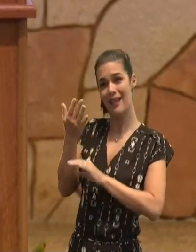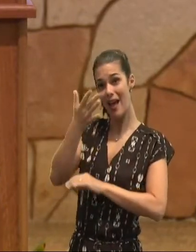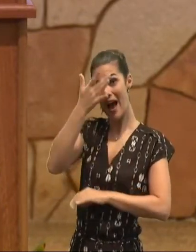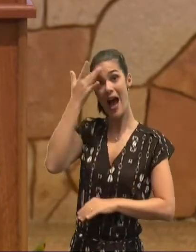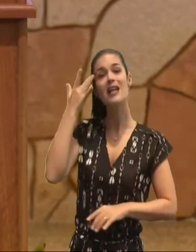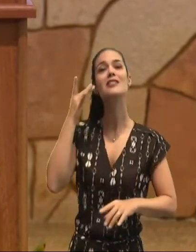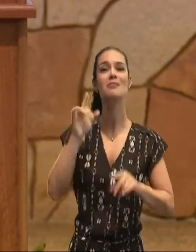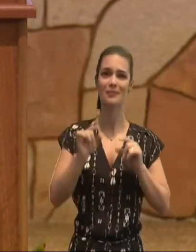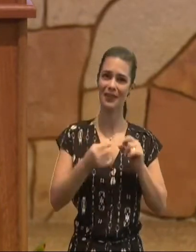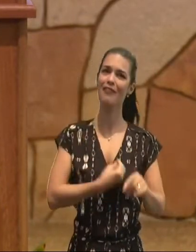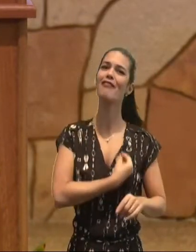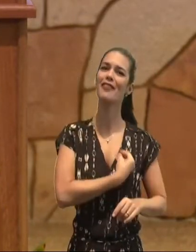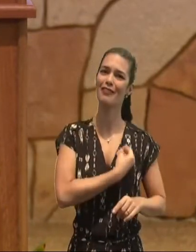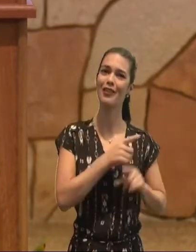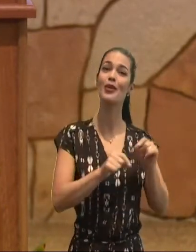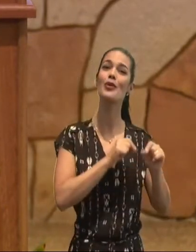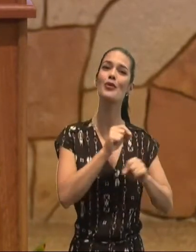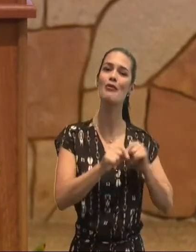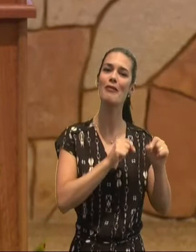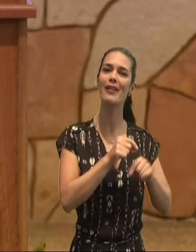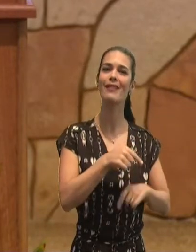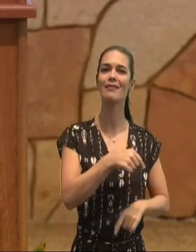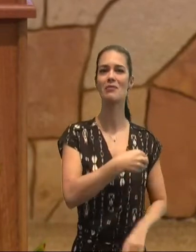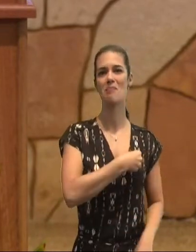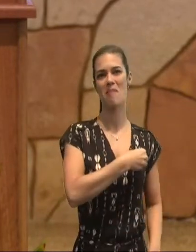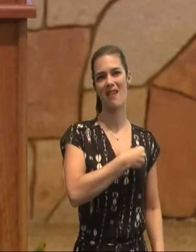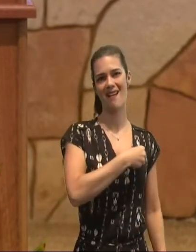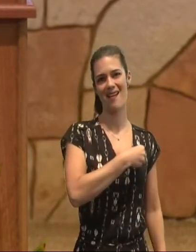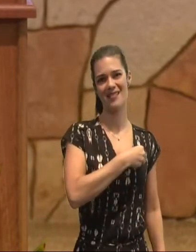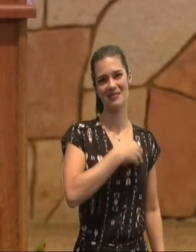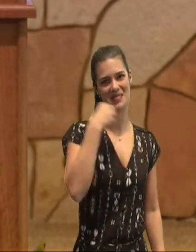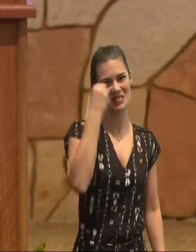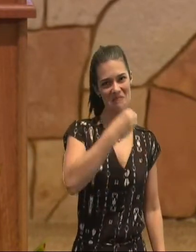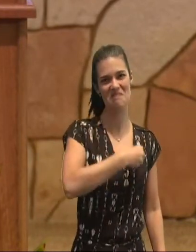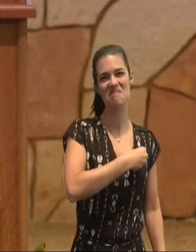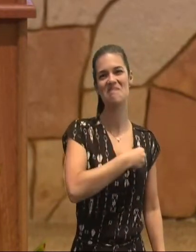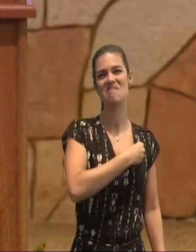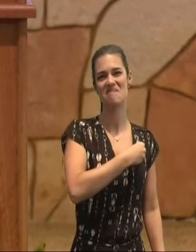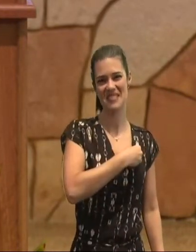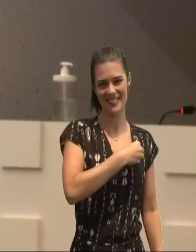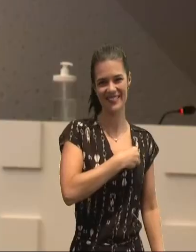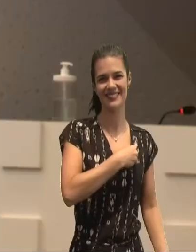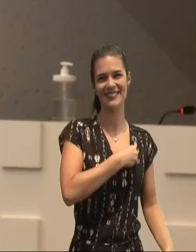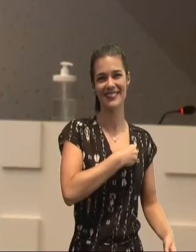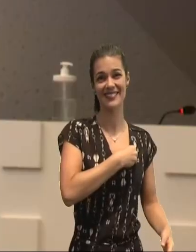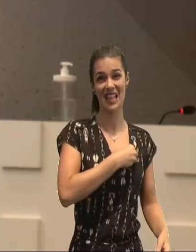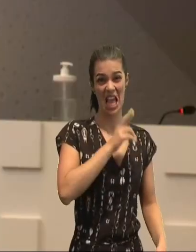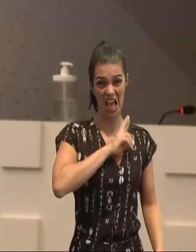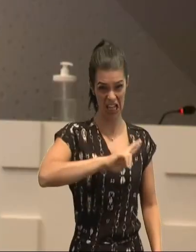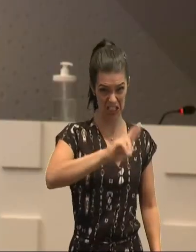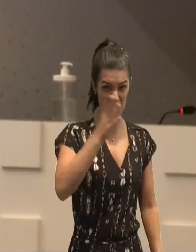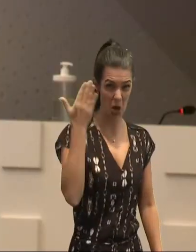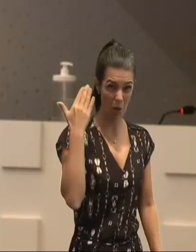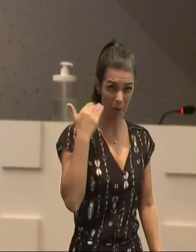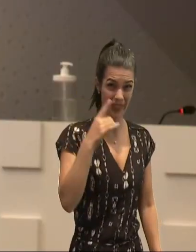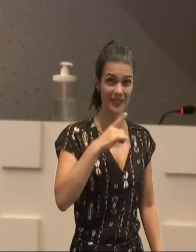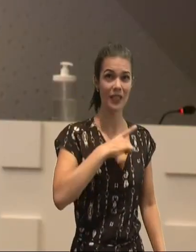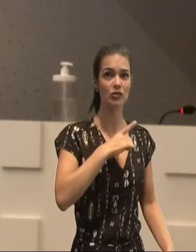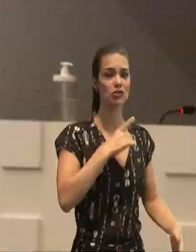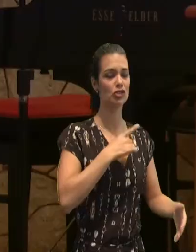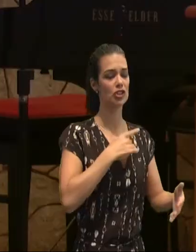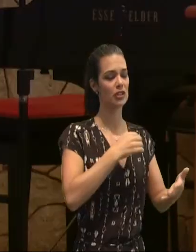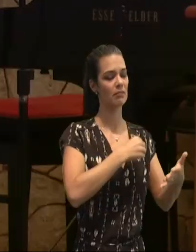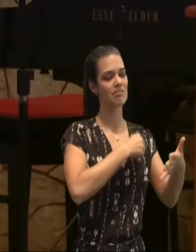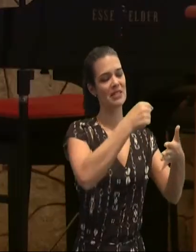em porfias, em dissensões, em glutonarias, a maioria, das religiões, daquela época, a suas, a sua expressão, de